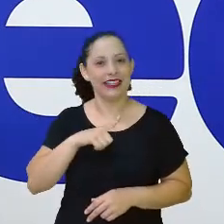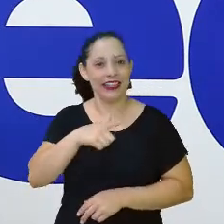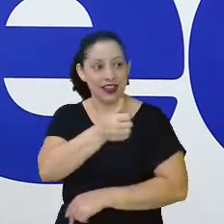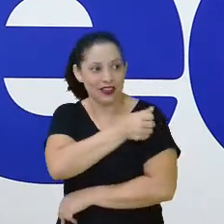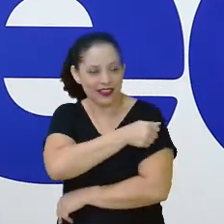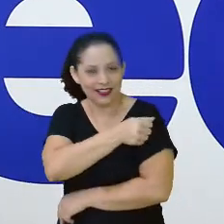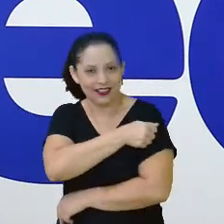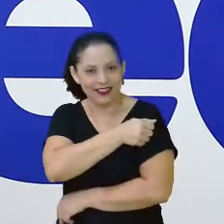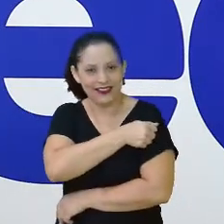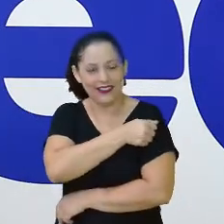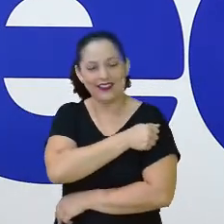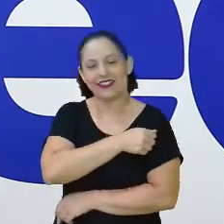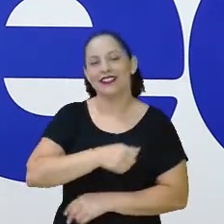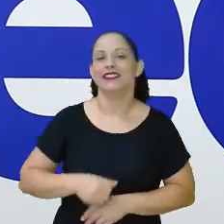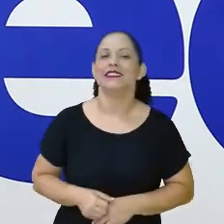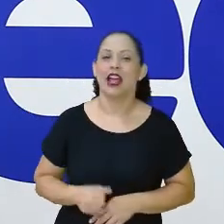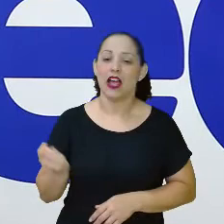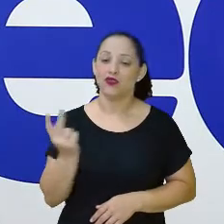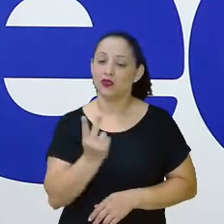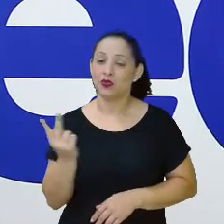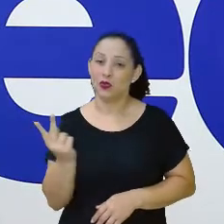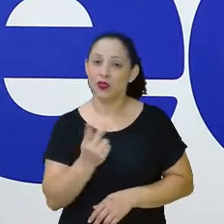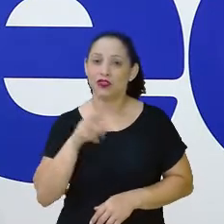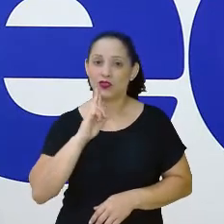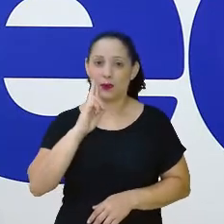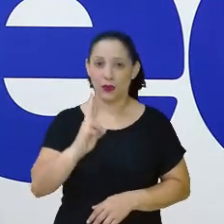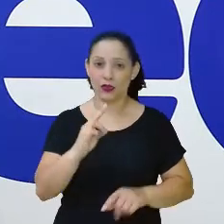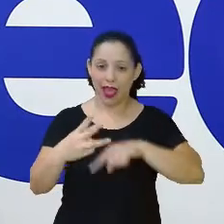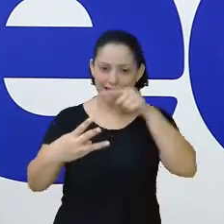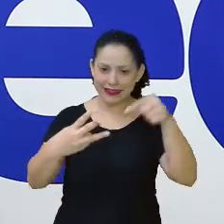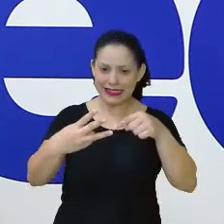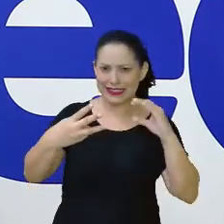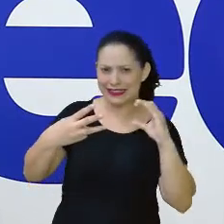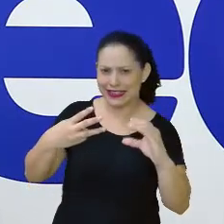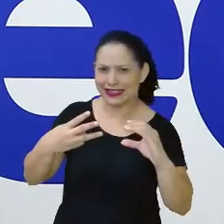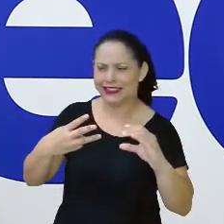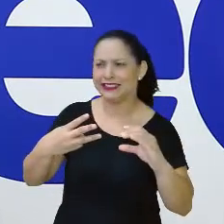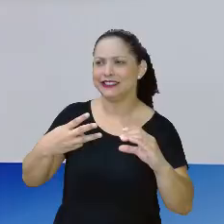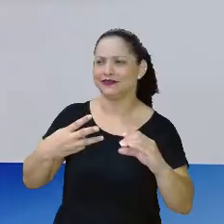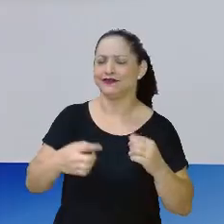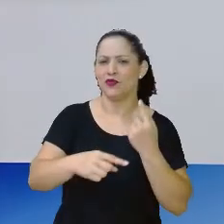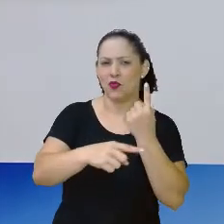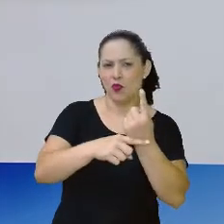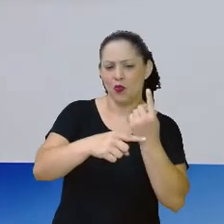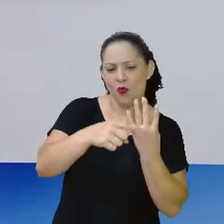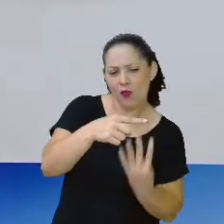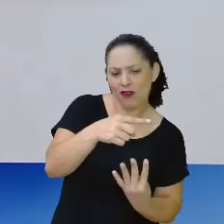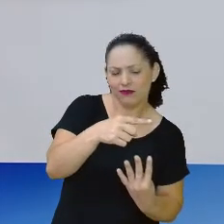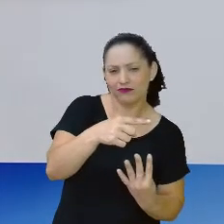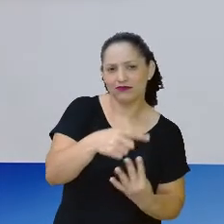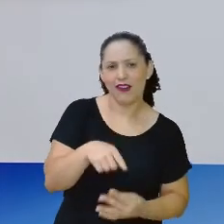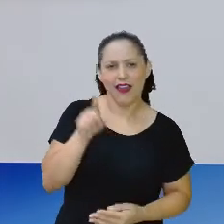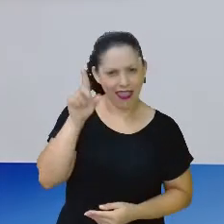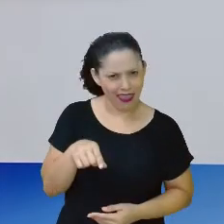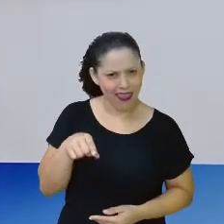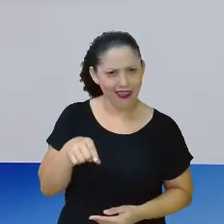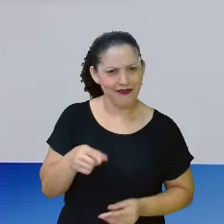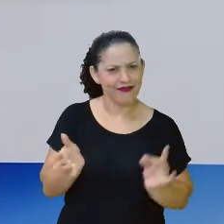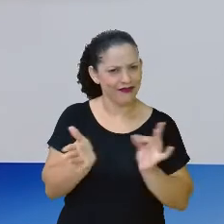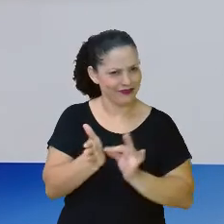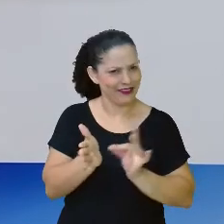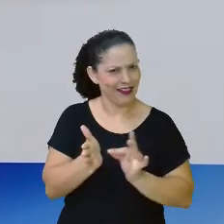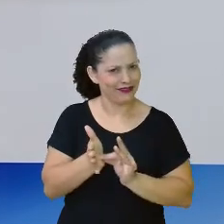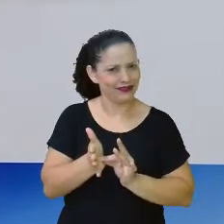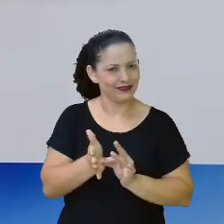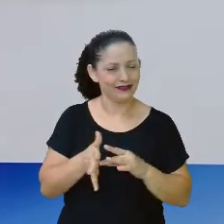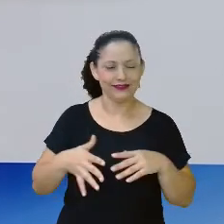do número, tá, professora Márcia? Então, as duas responderam letra C. Letra C, será? A letra C é 1 quarto. Será